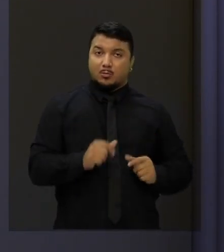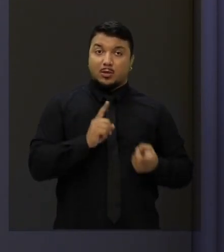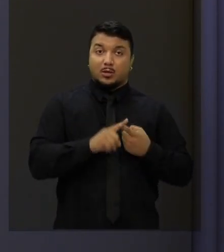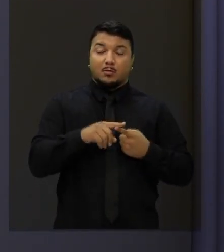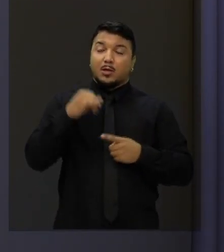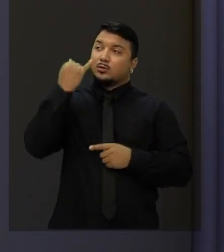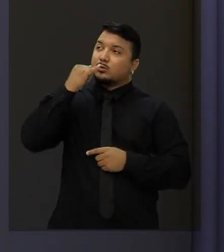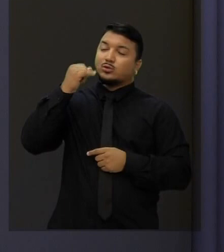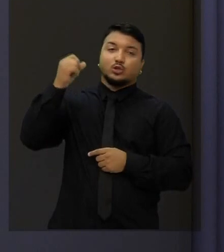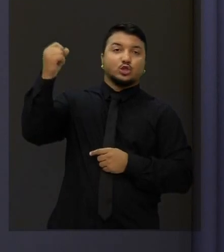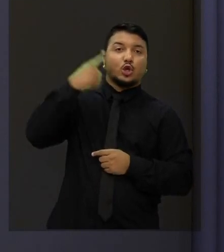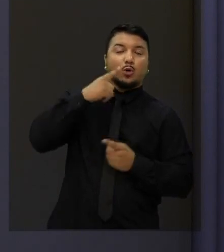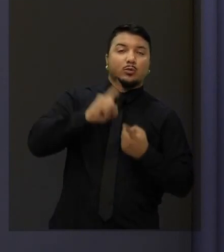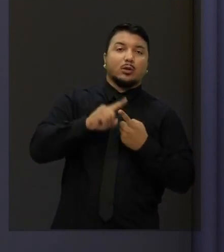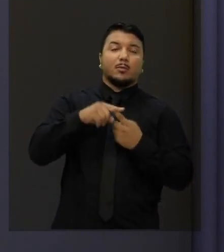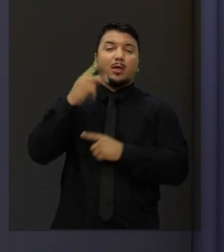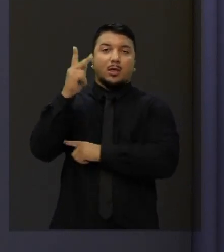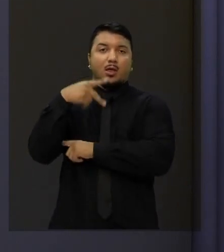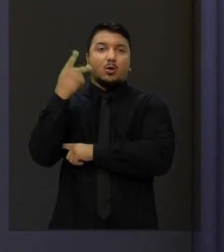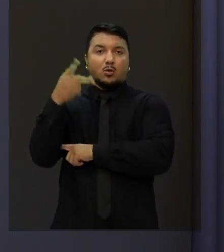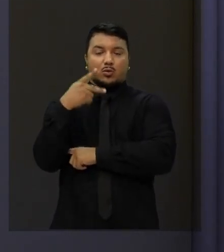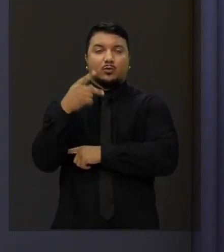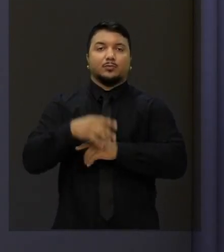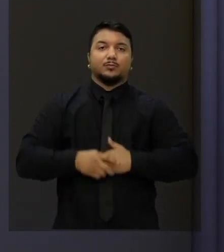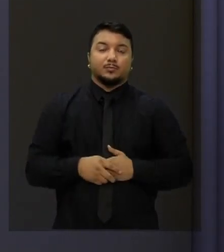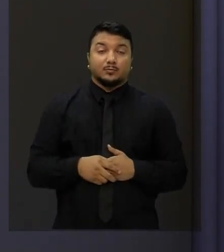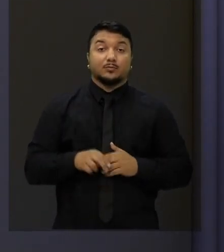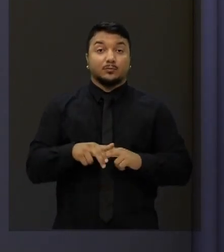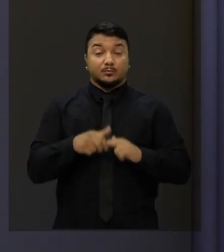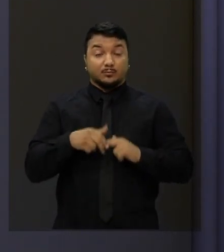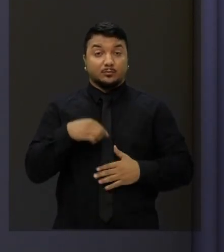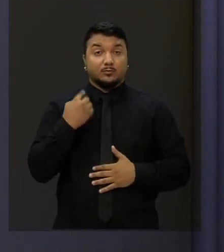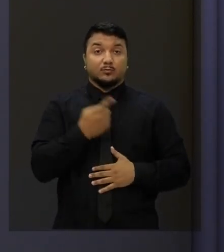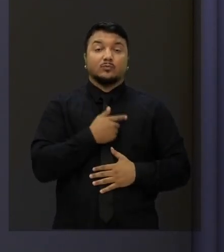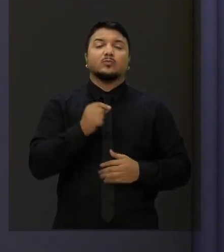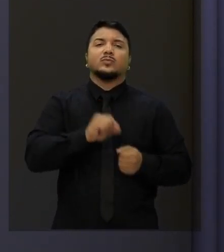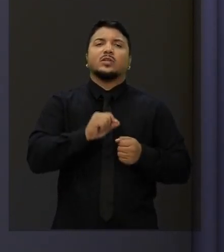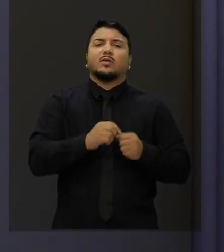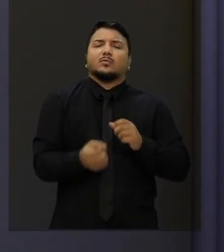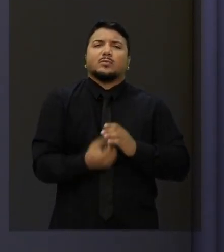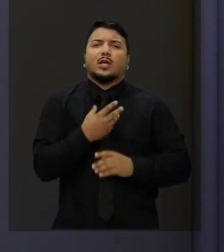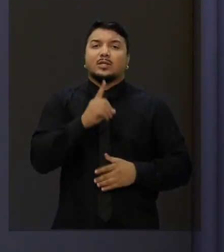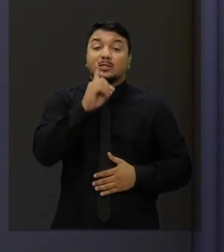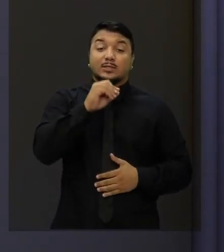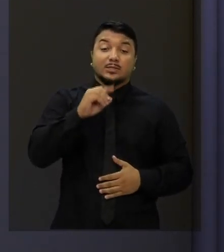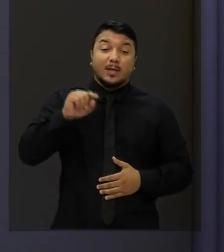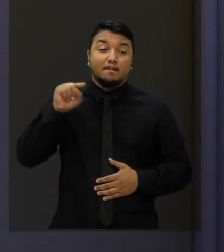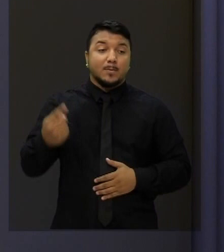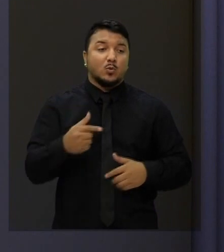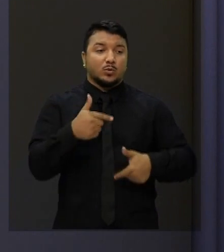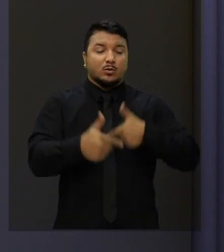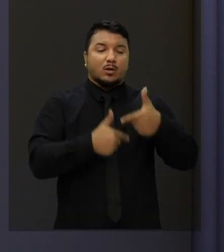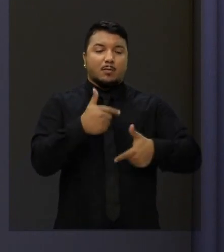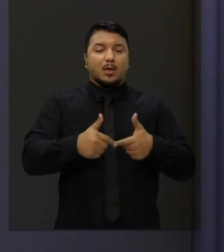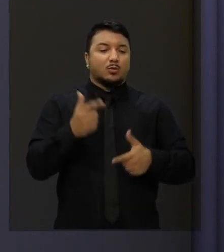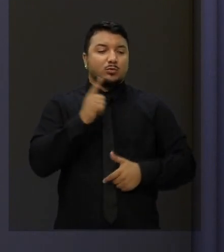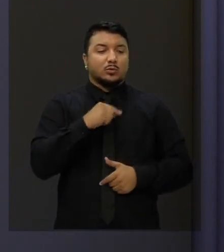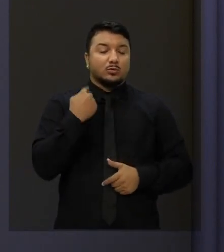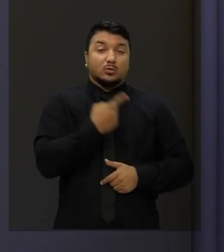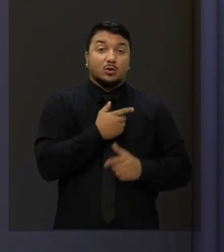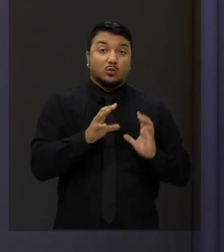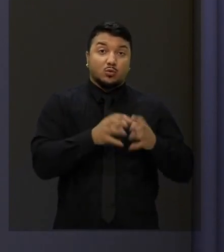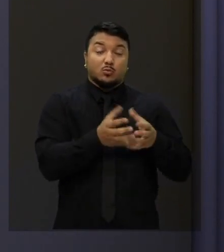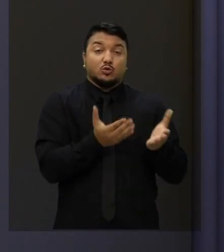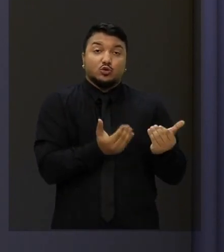solar e da energia dos ventos. Nós podemos constituir 100 mil empregos para a nossa juventude.